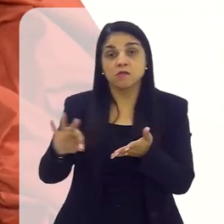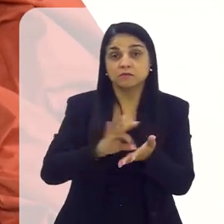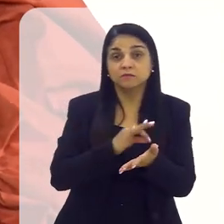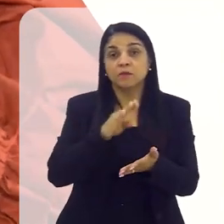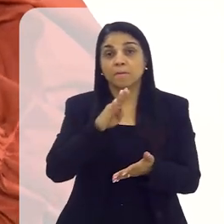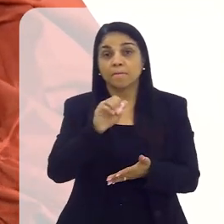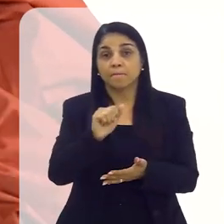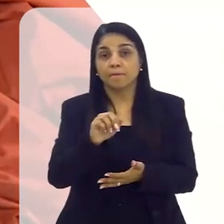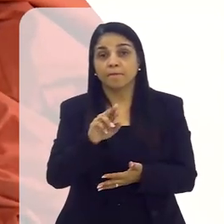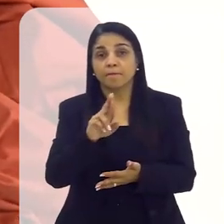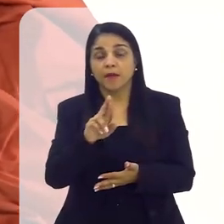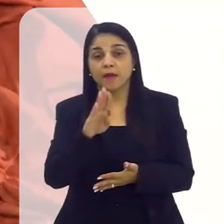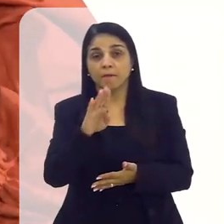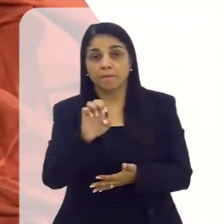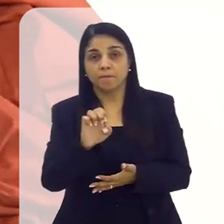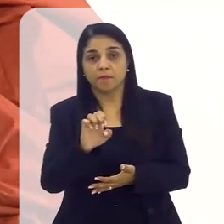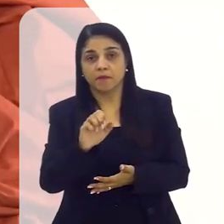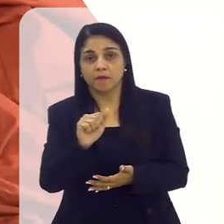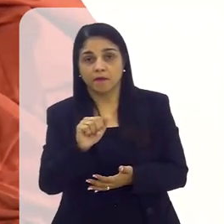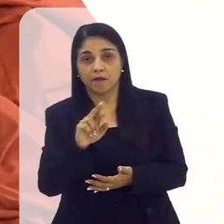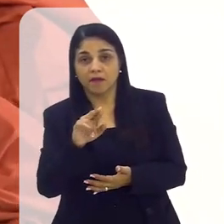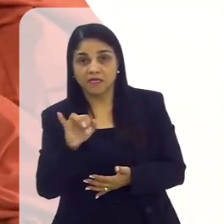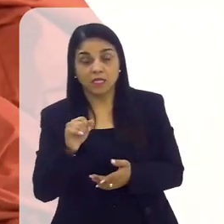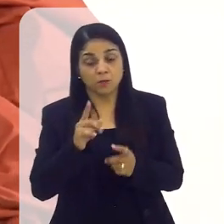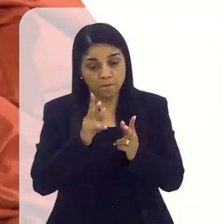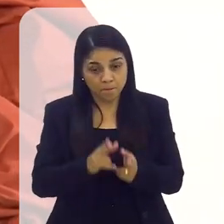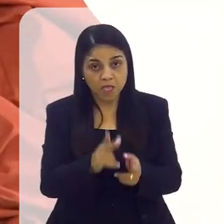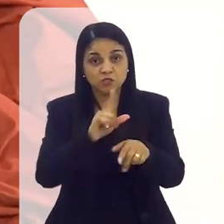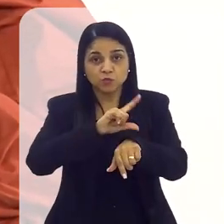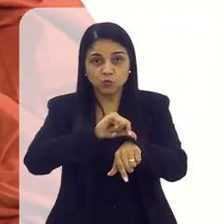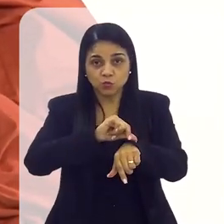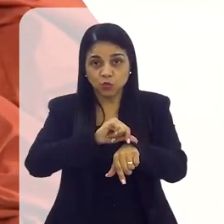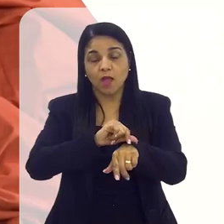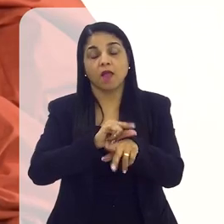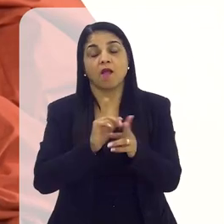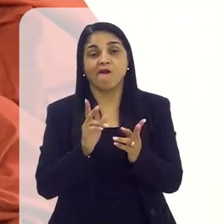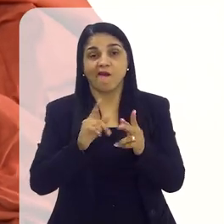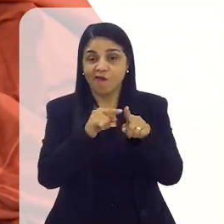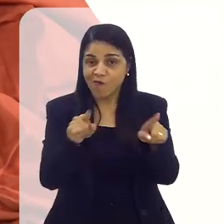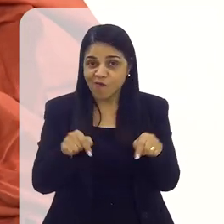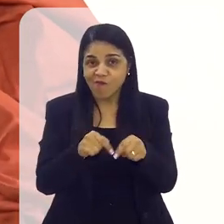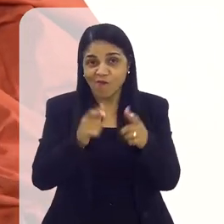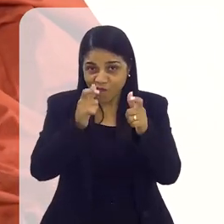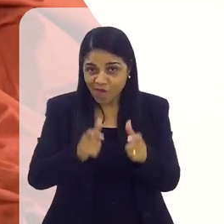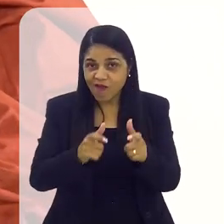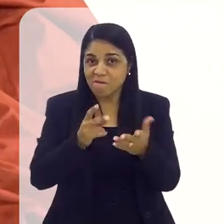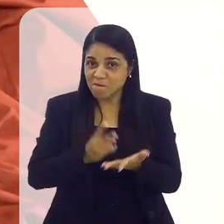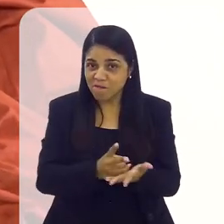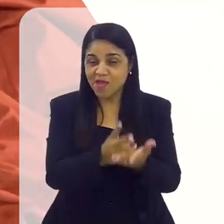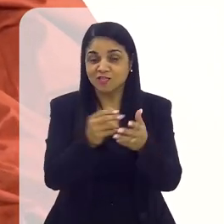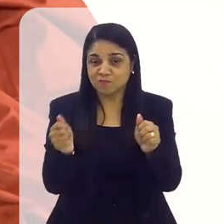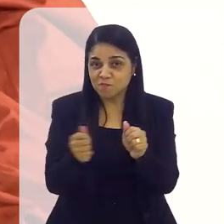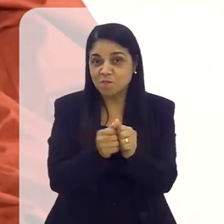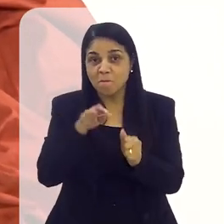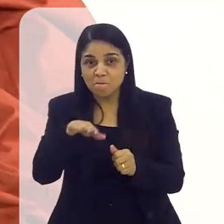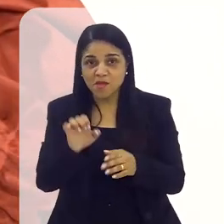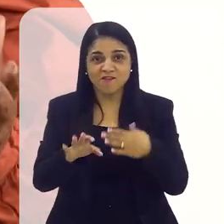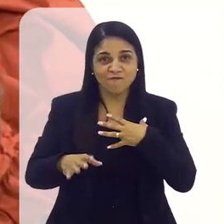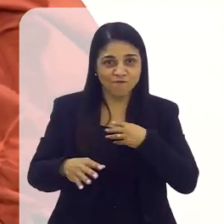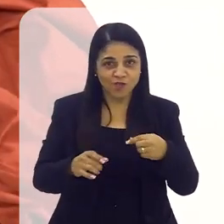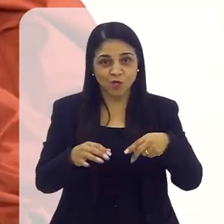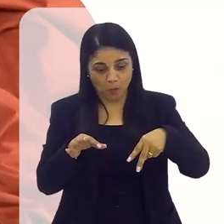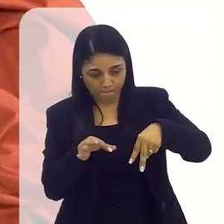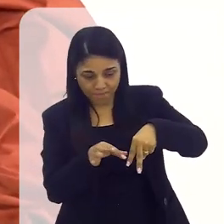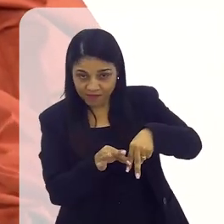E aí ela ia junto com ele, porque era no mesmo lugar e no mesmo horário. Então eles iam juntos. Eu falei apenas com os professores,